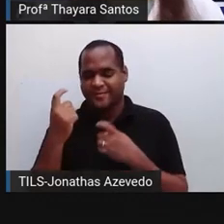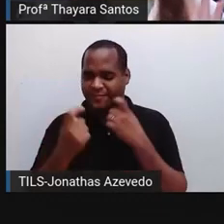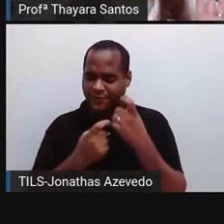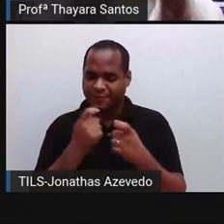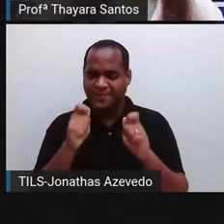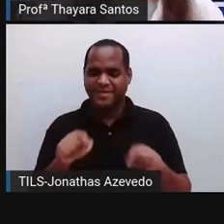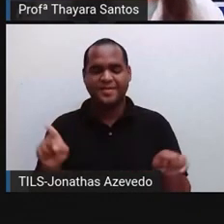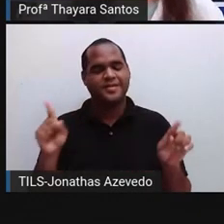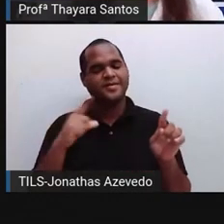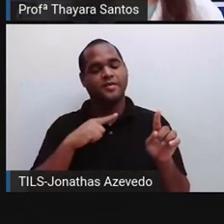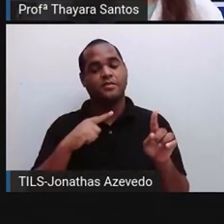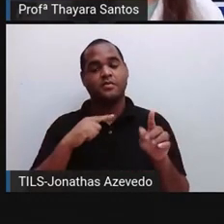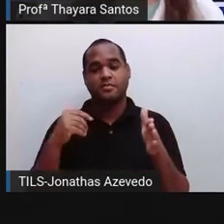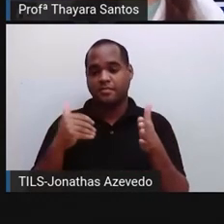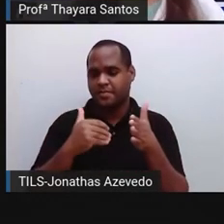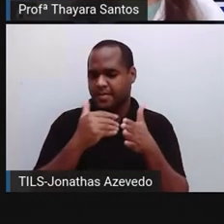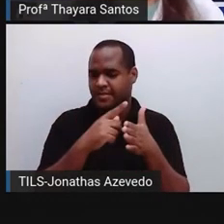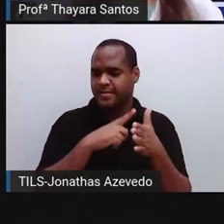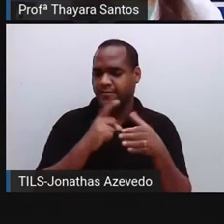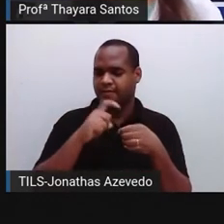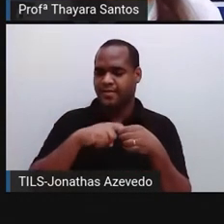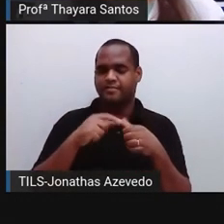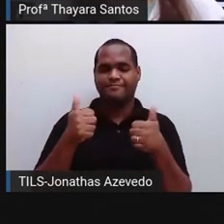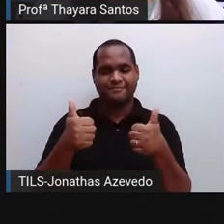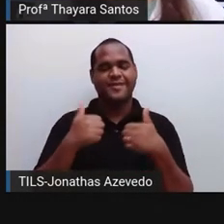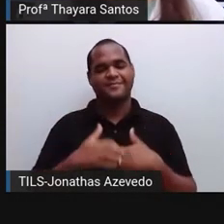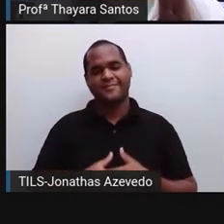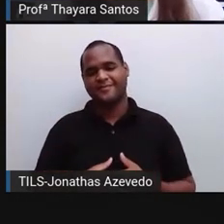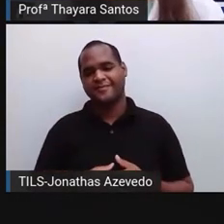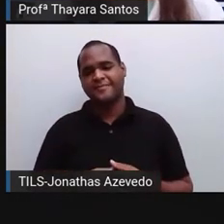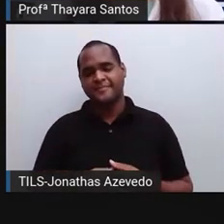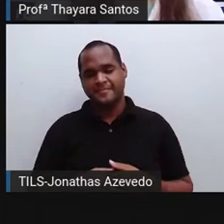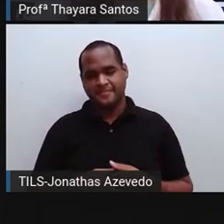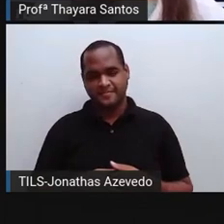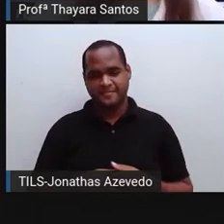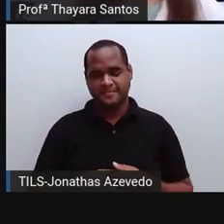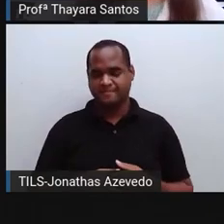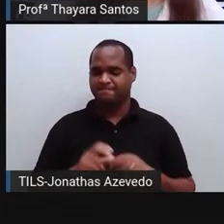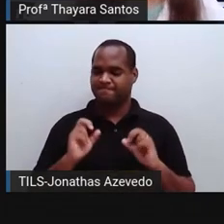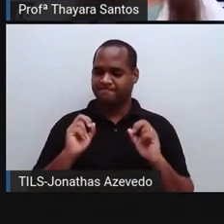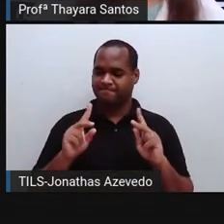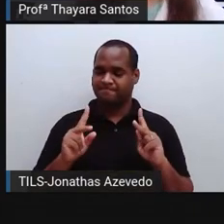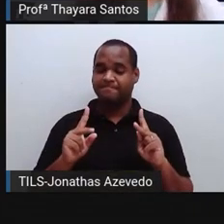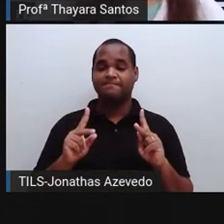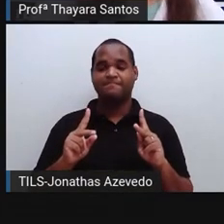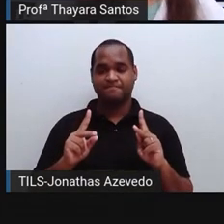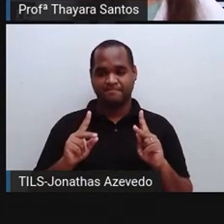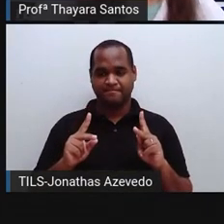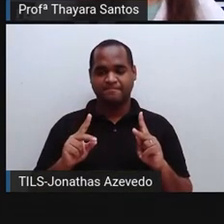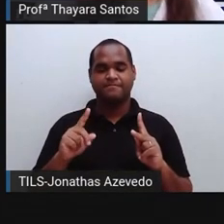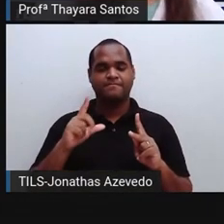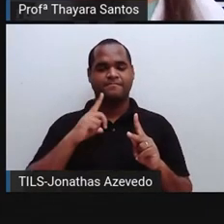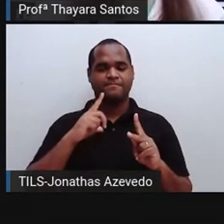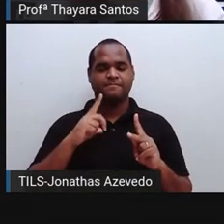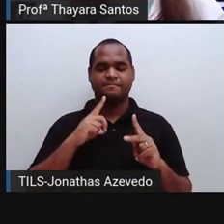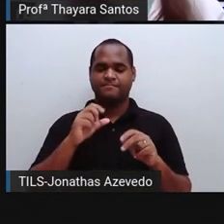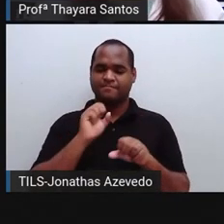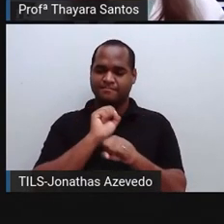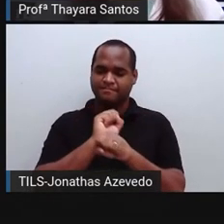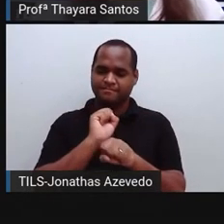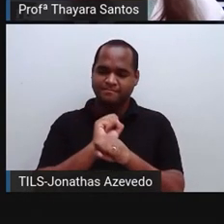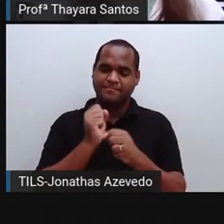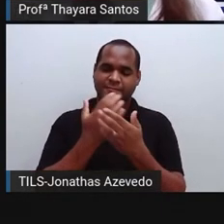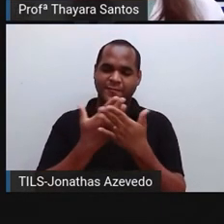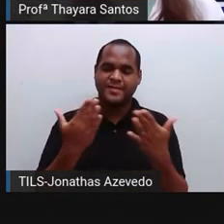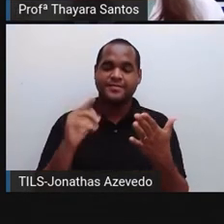preocupem que muito em breve a gente vai se ver de novo. Então, pessoal, eu fico aqui esperando vocês e até